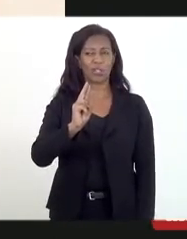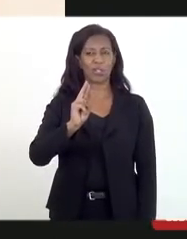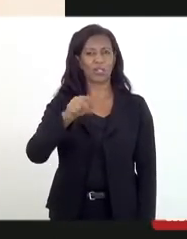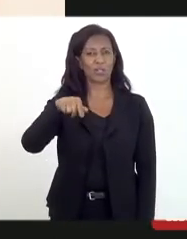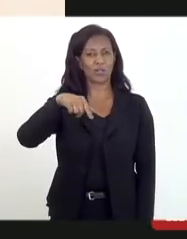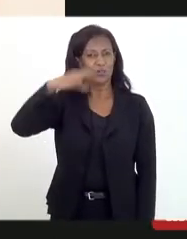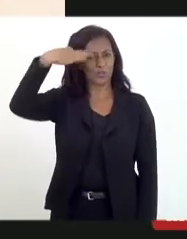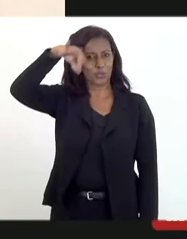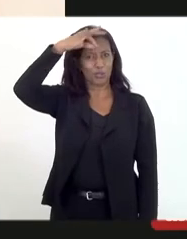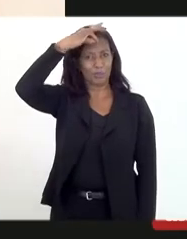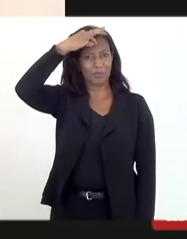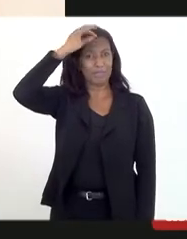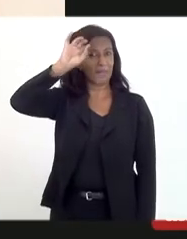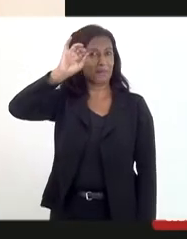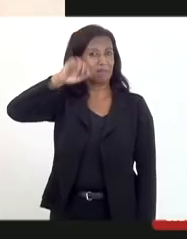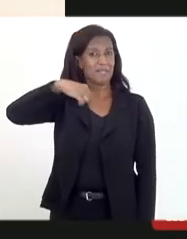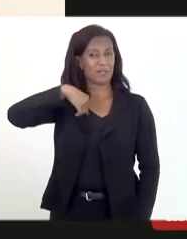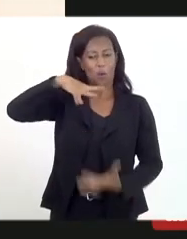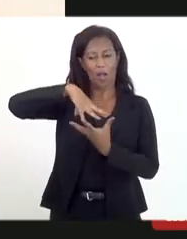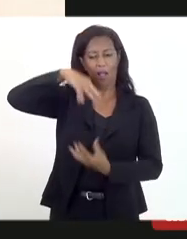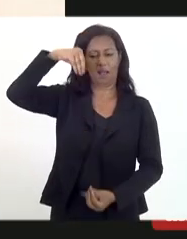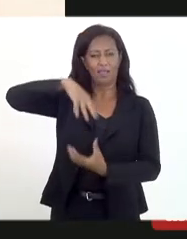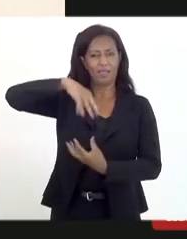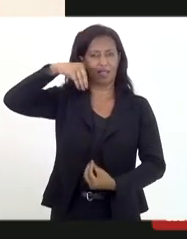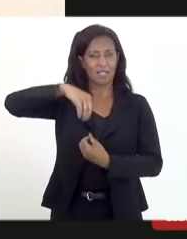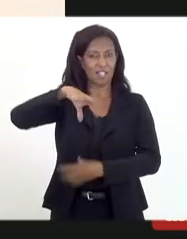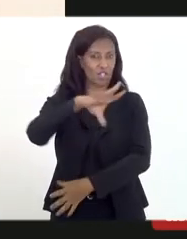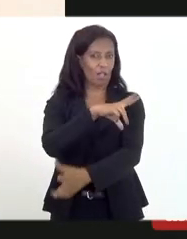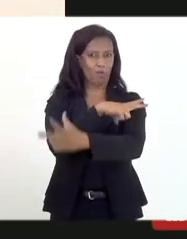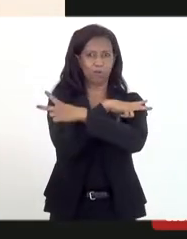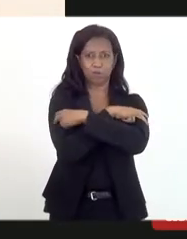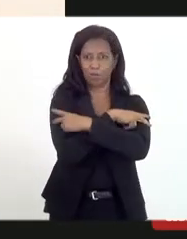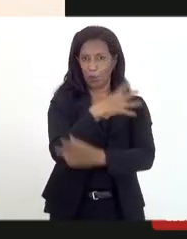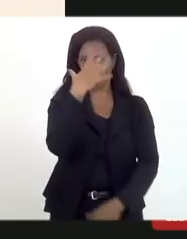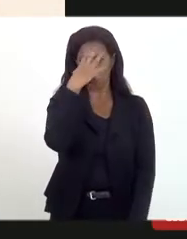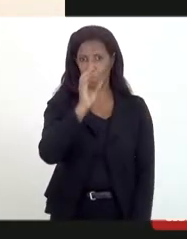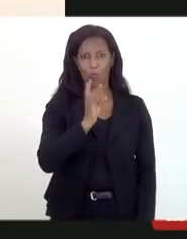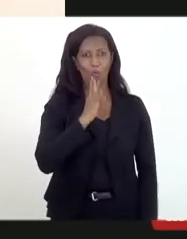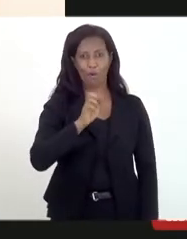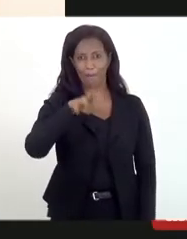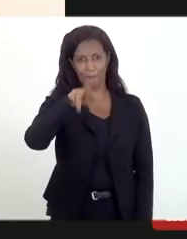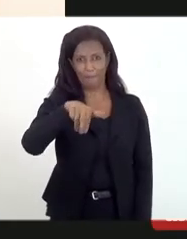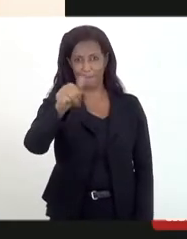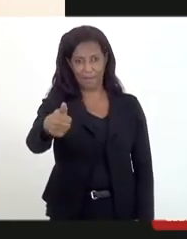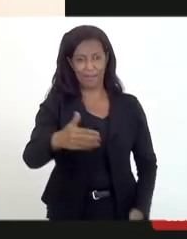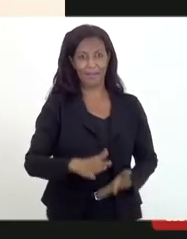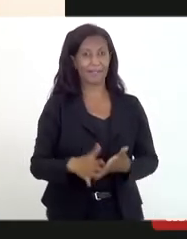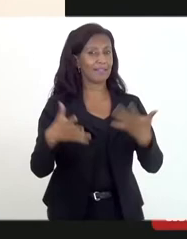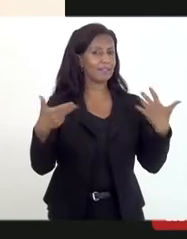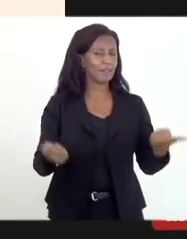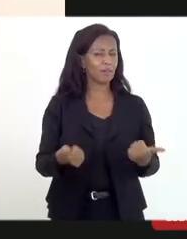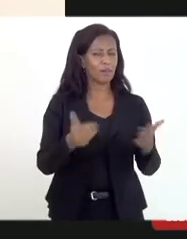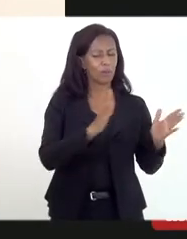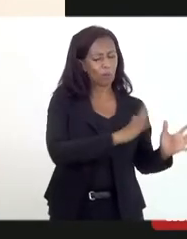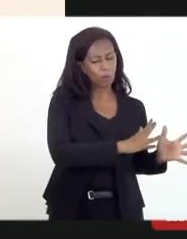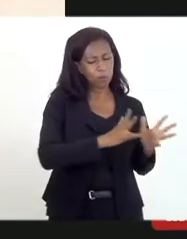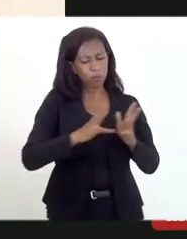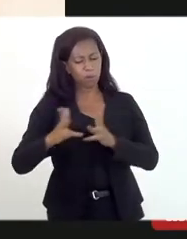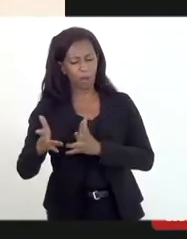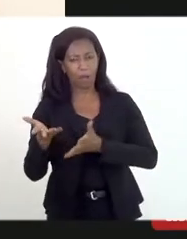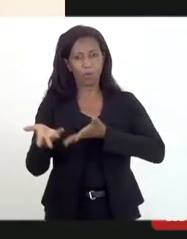Então, eu não tenho muito conhecimento do candomblessismo. Então, vamos dizer assim, durante o